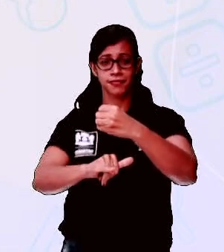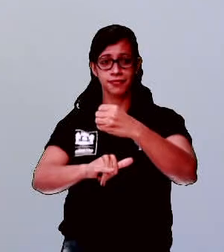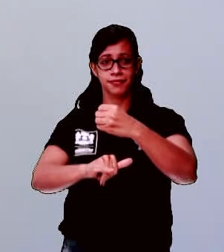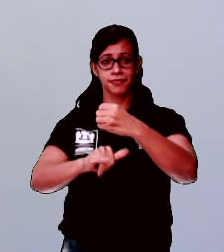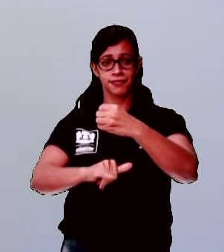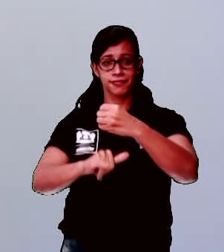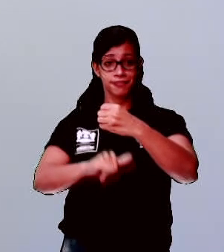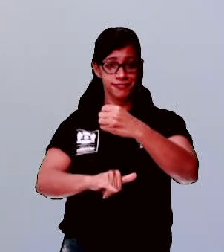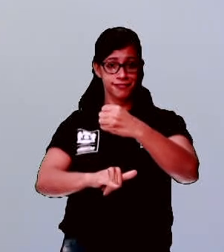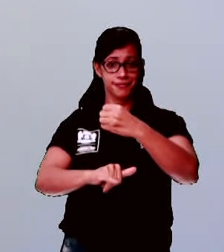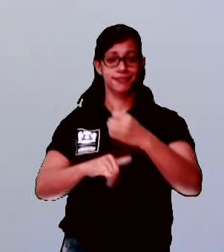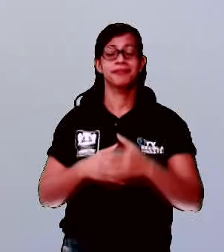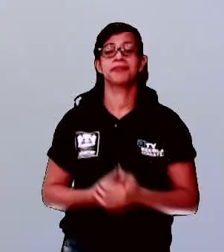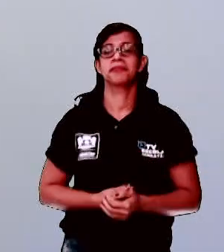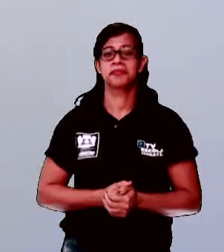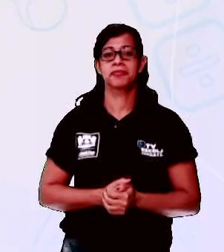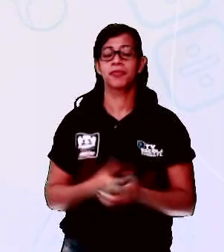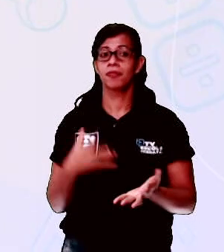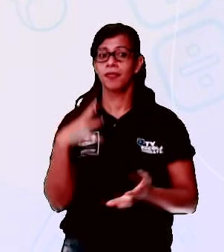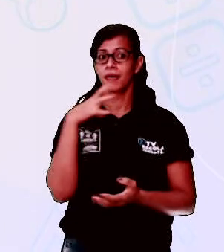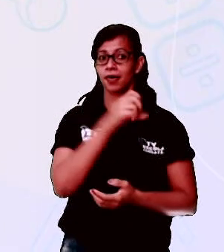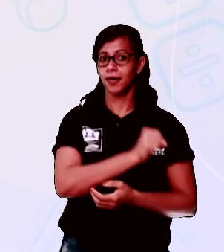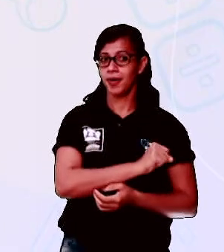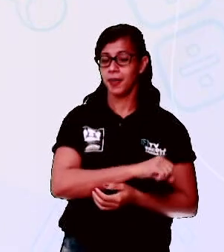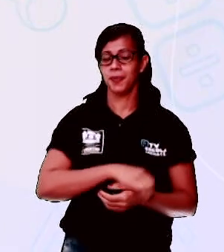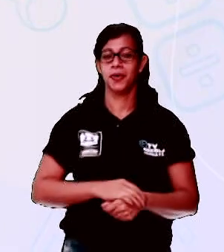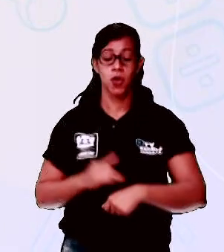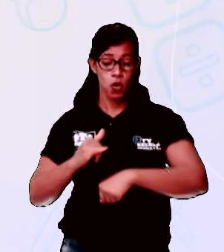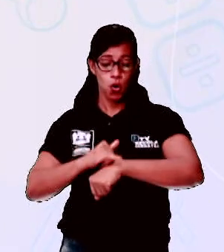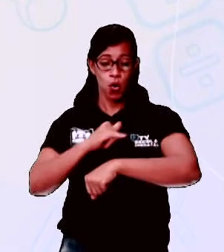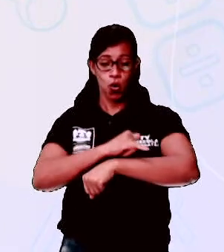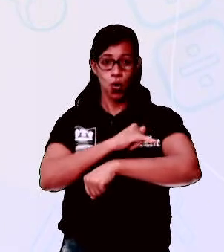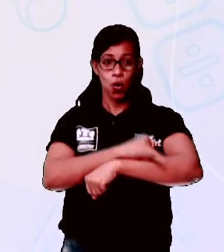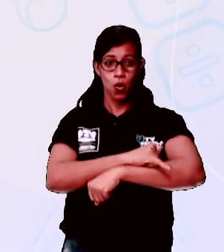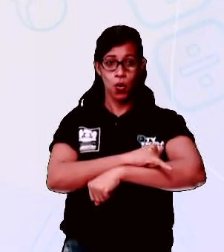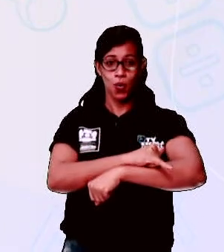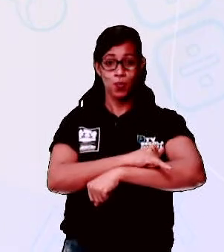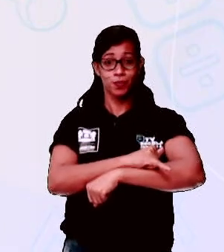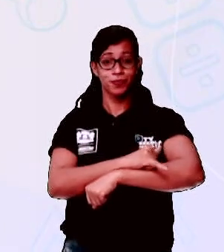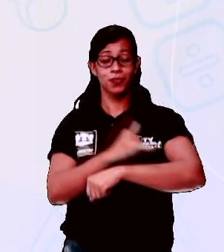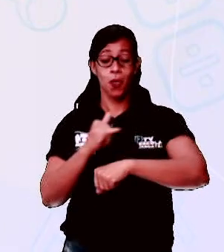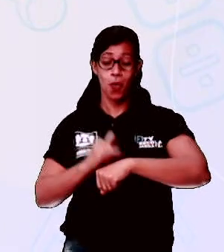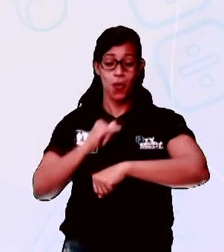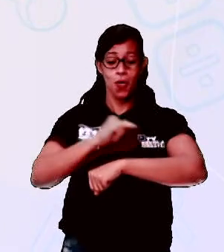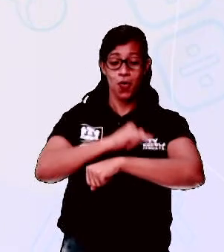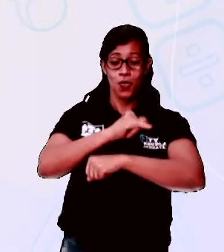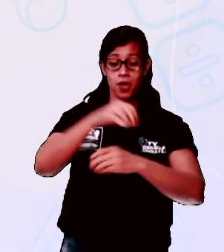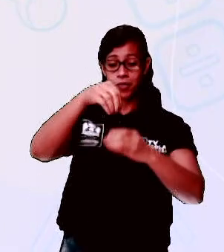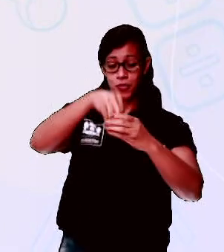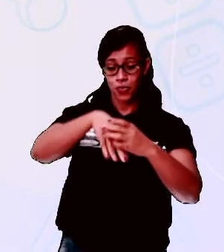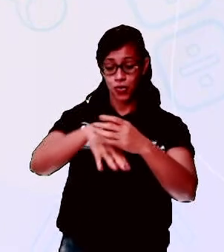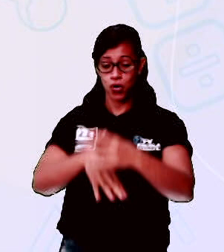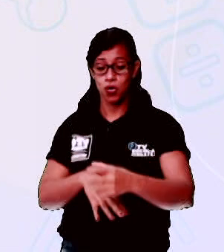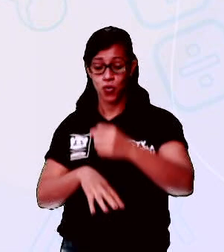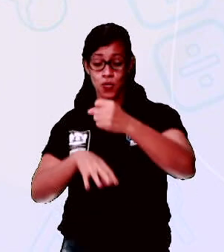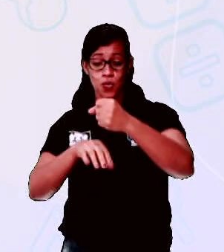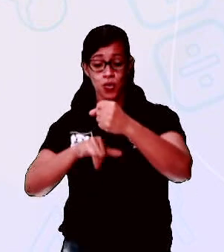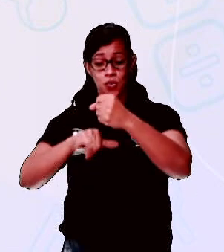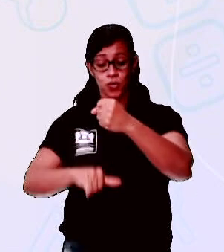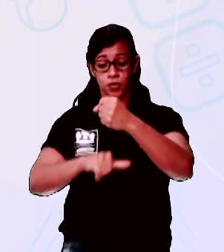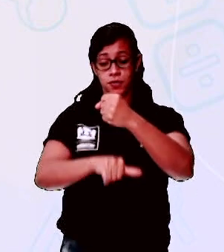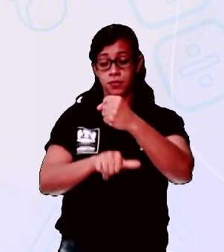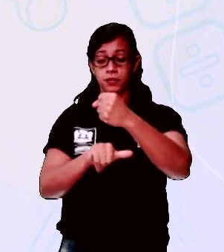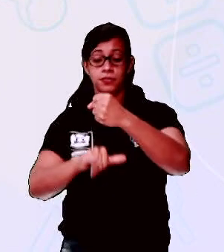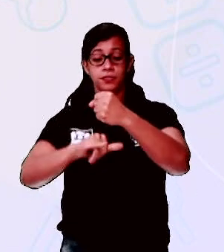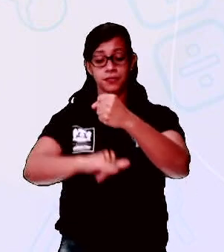Agora a leitura bem para travar a língua da gente. Olha o sapo dentro do saco, o saco com o sapo